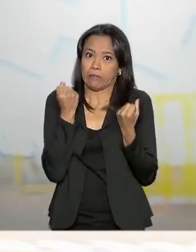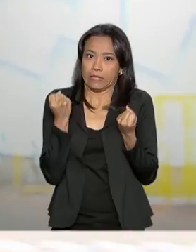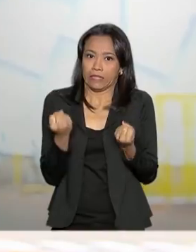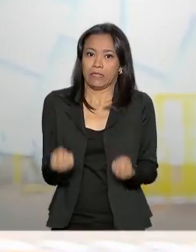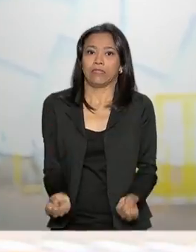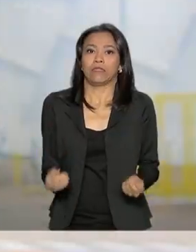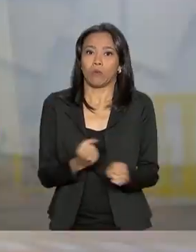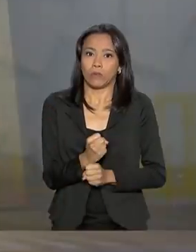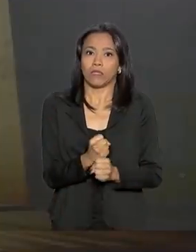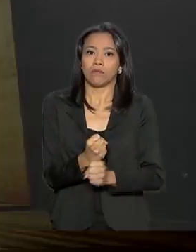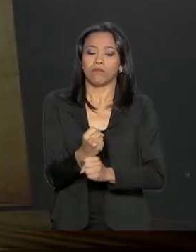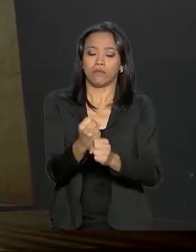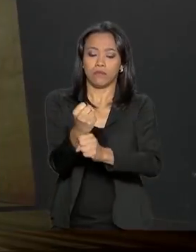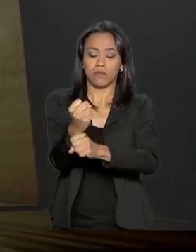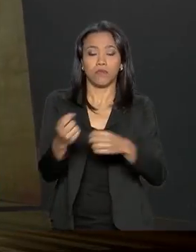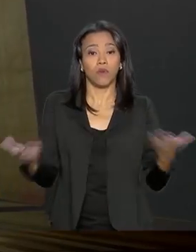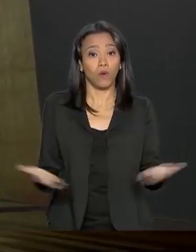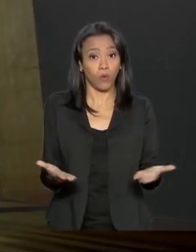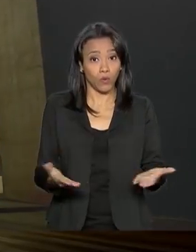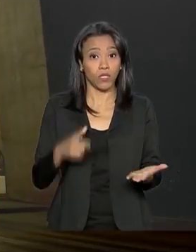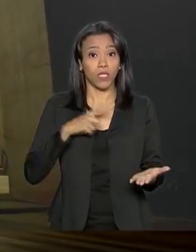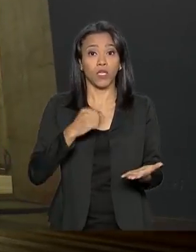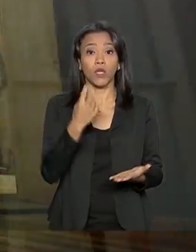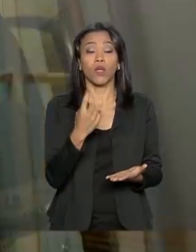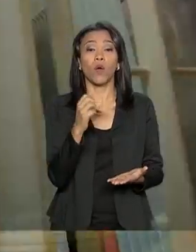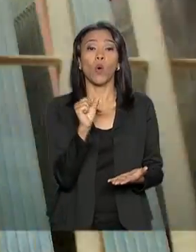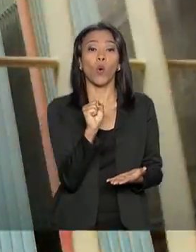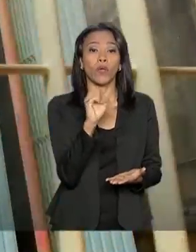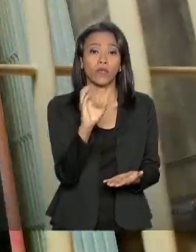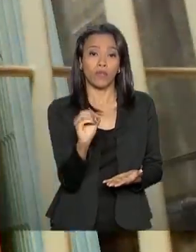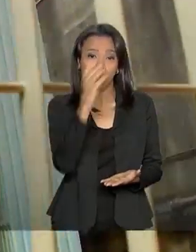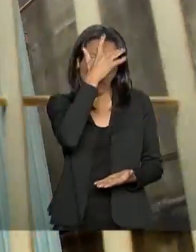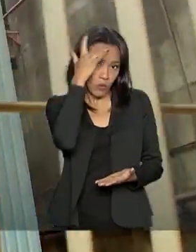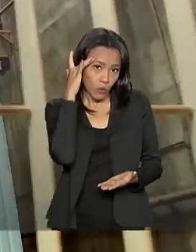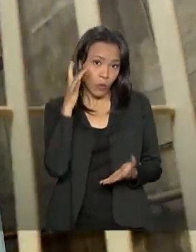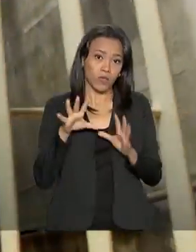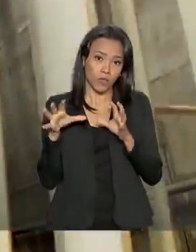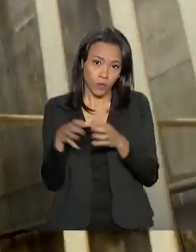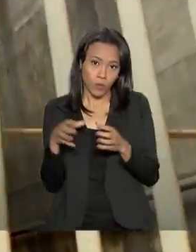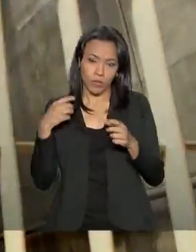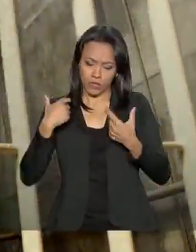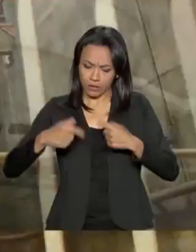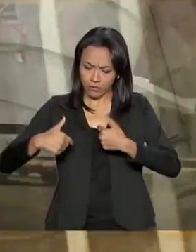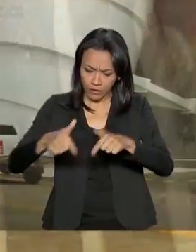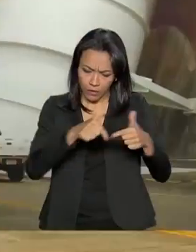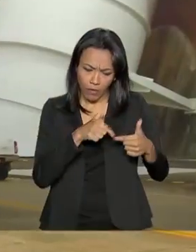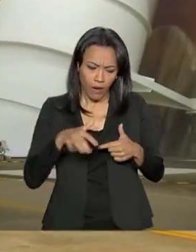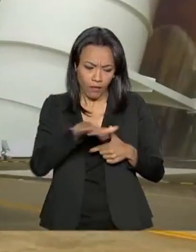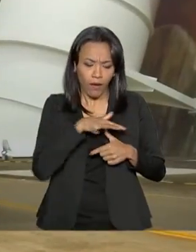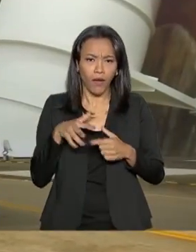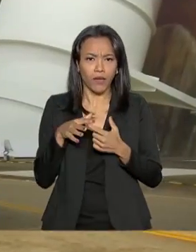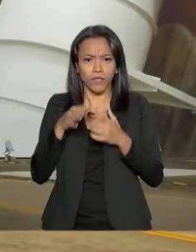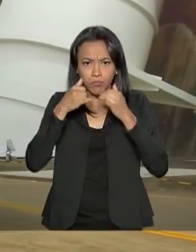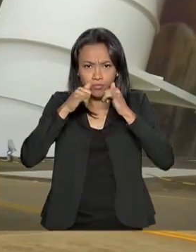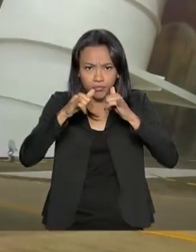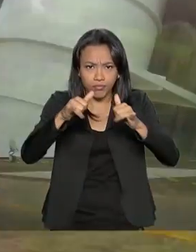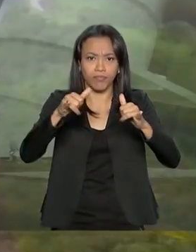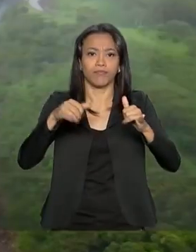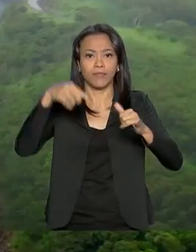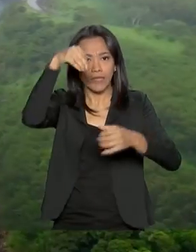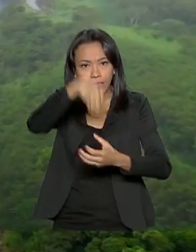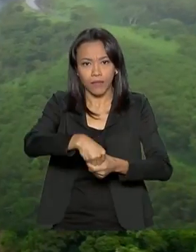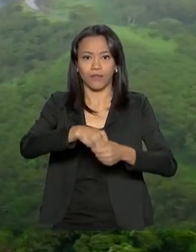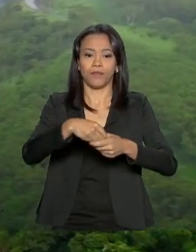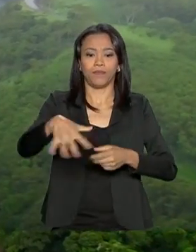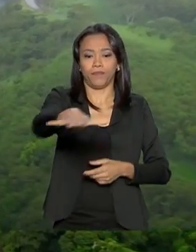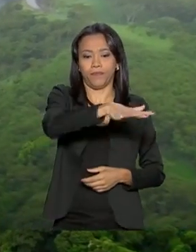tempo. Hoje eu tenho uma divisão de 80 pessoas, a gente executa toda a manutenção elétrica de baixa tensão dentro da usina.